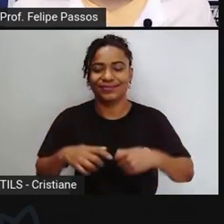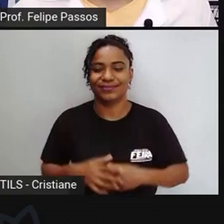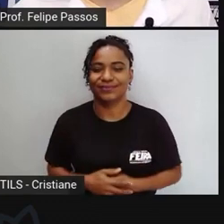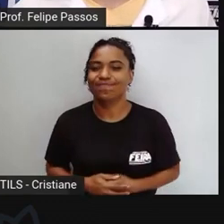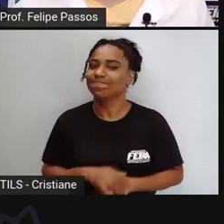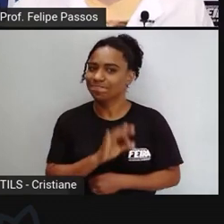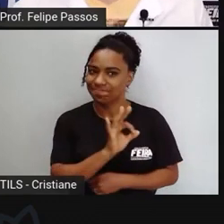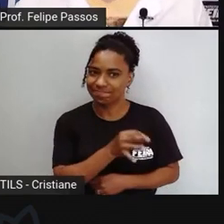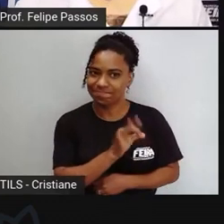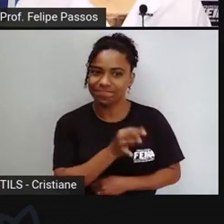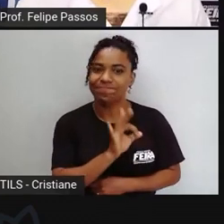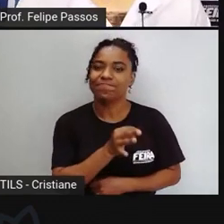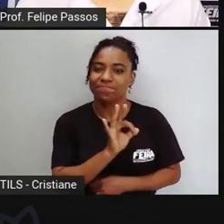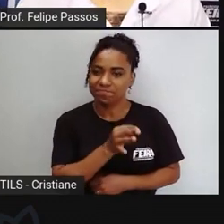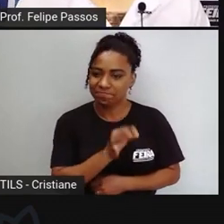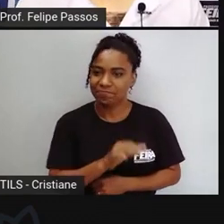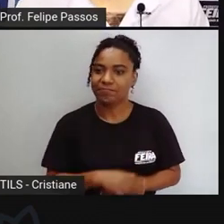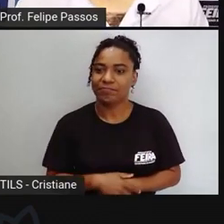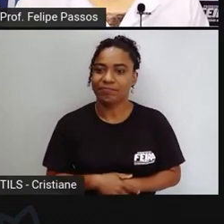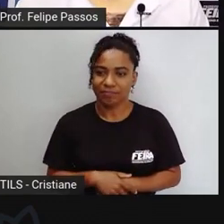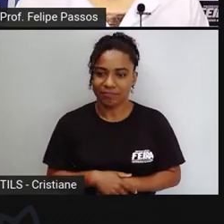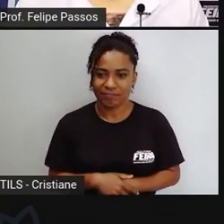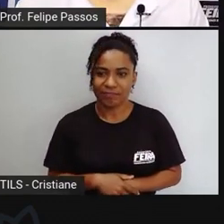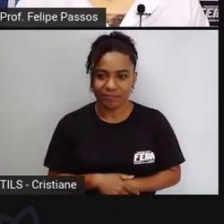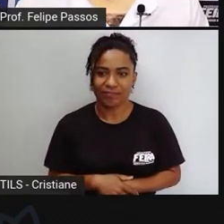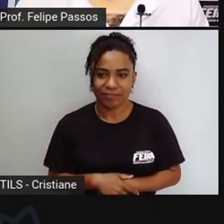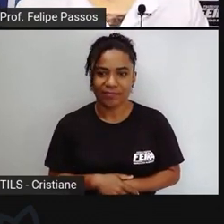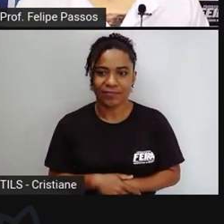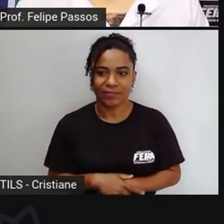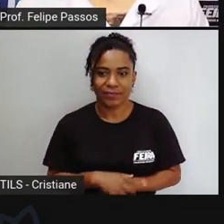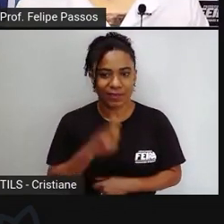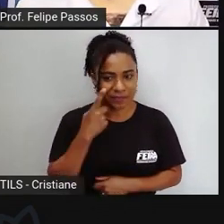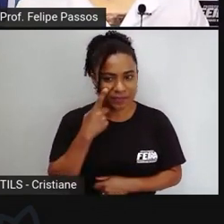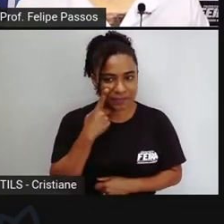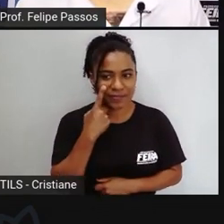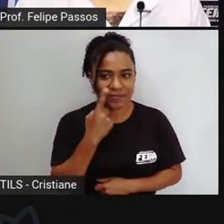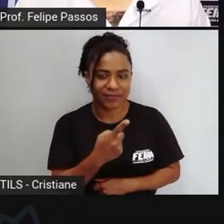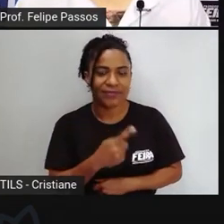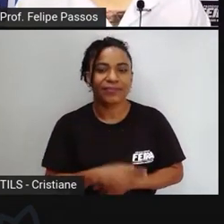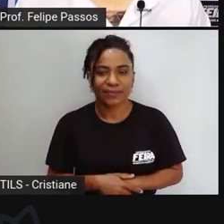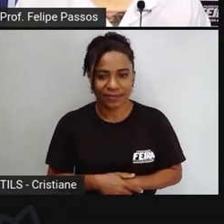é uma questão delicada de se pensar se refletir bastante